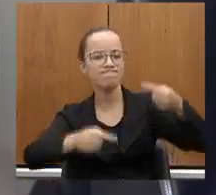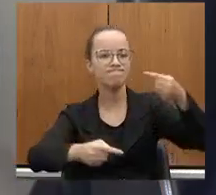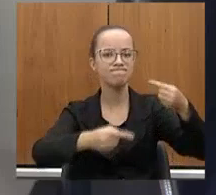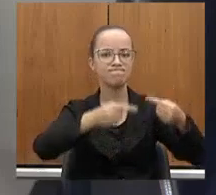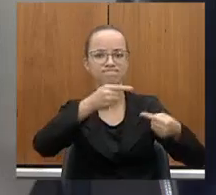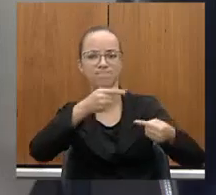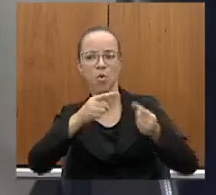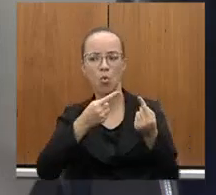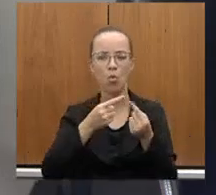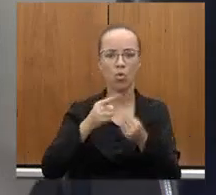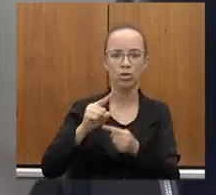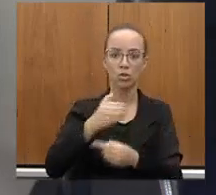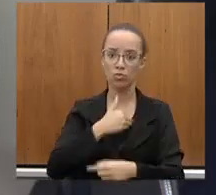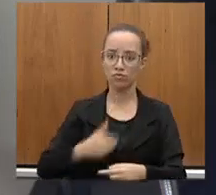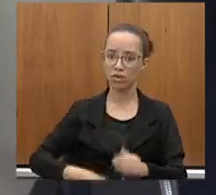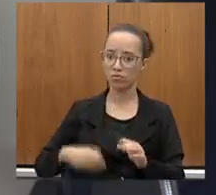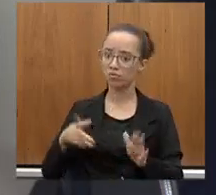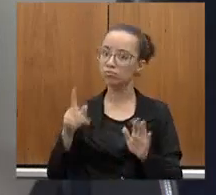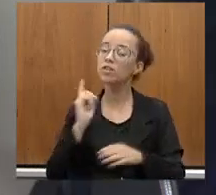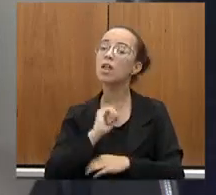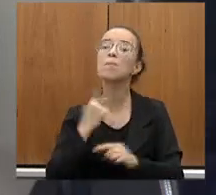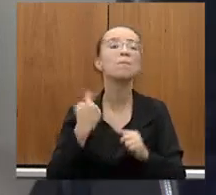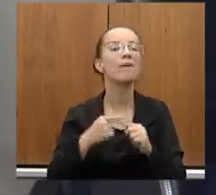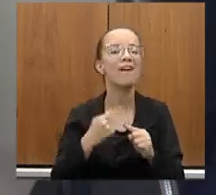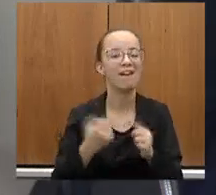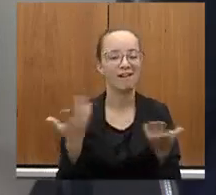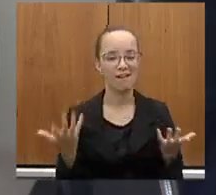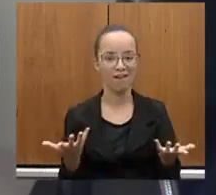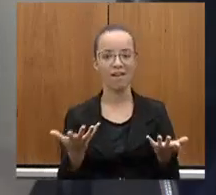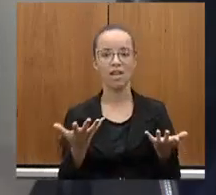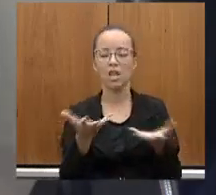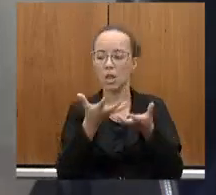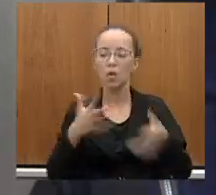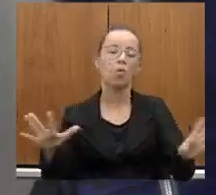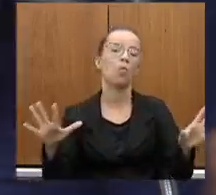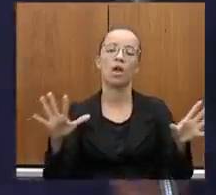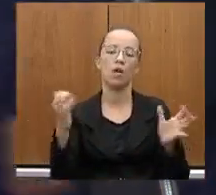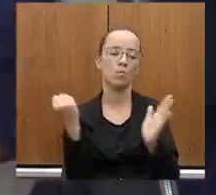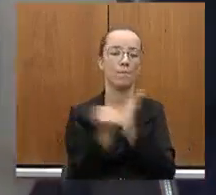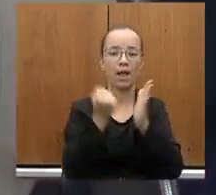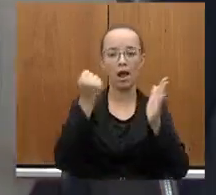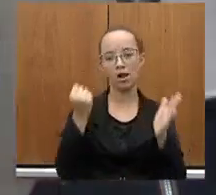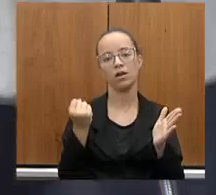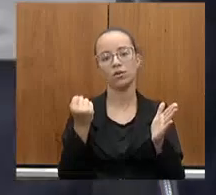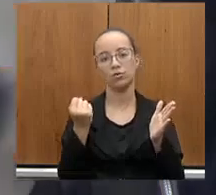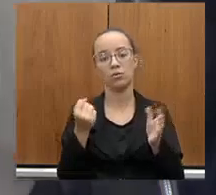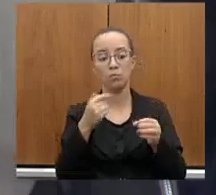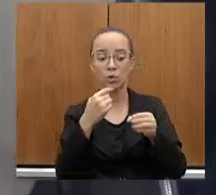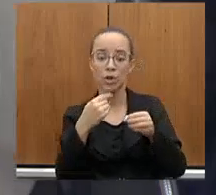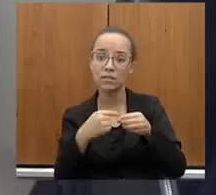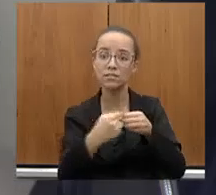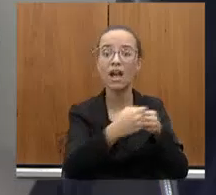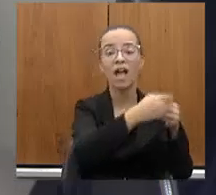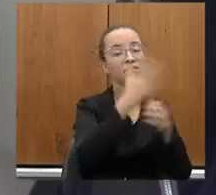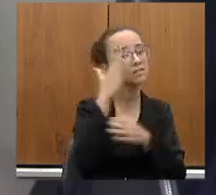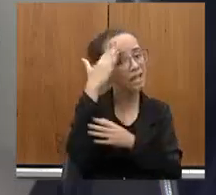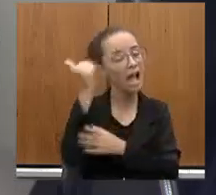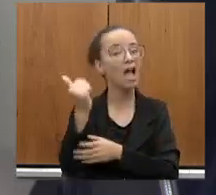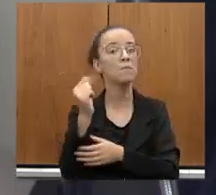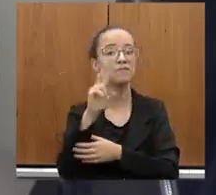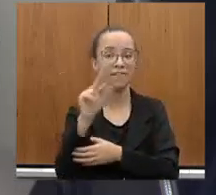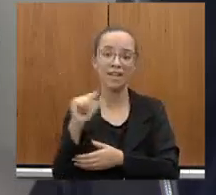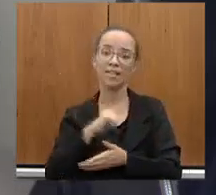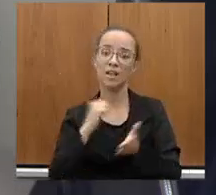com o governo do estado, porque não querem os seus territórios com os impactos que os municípios sabem que terão. Eu falei alguns